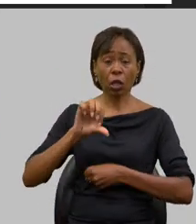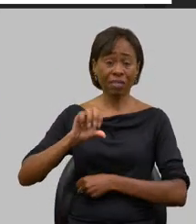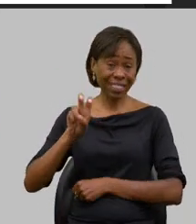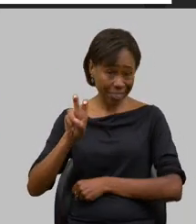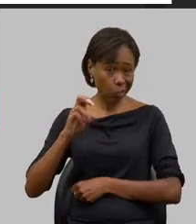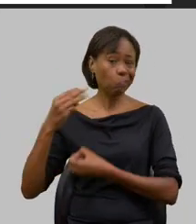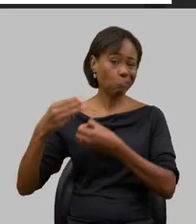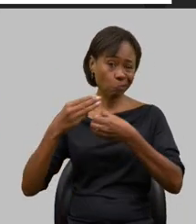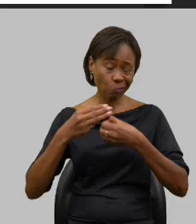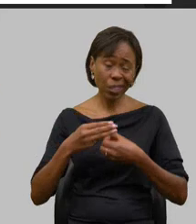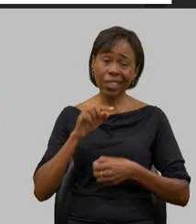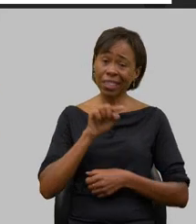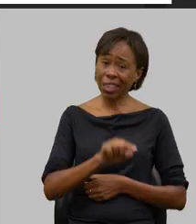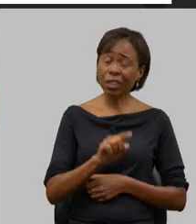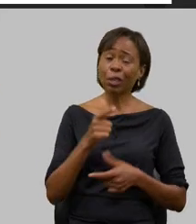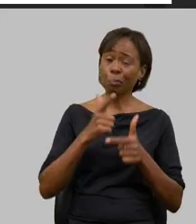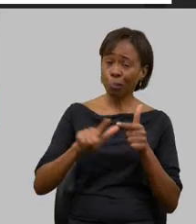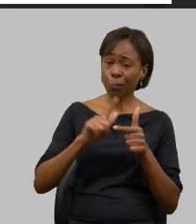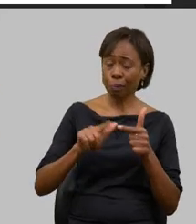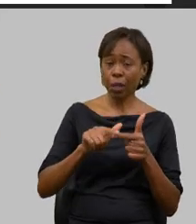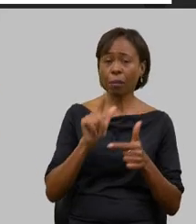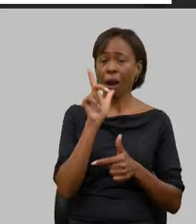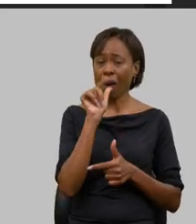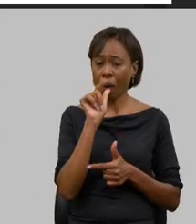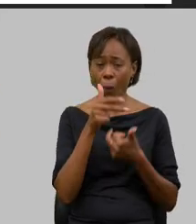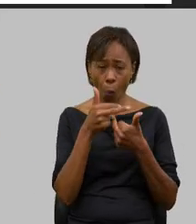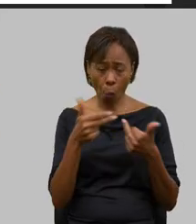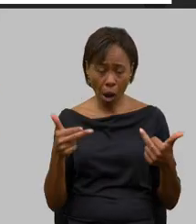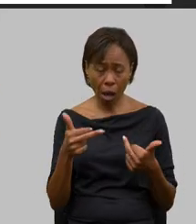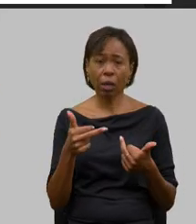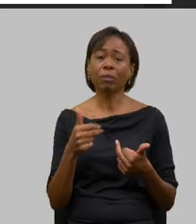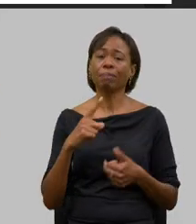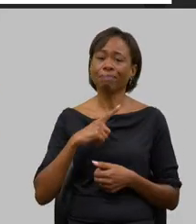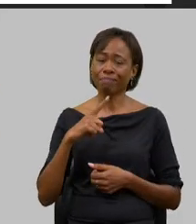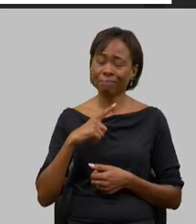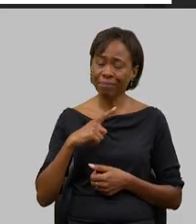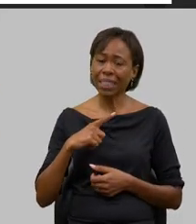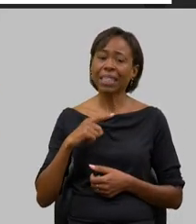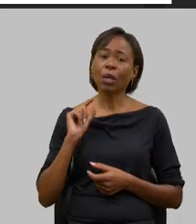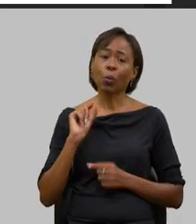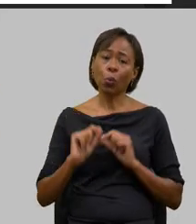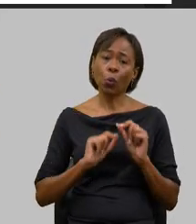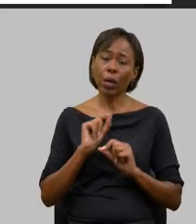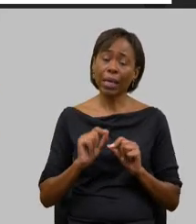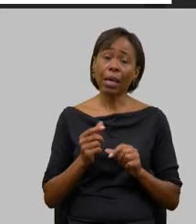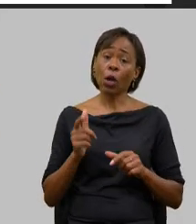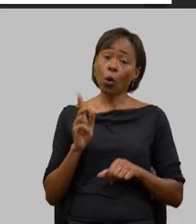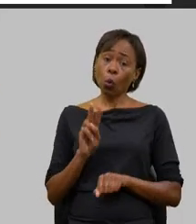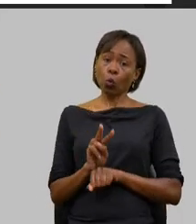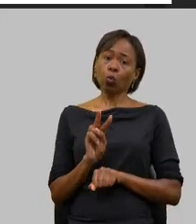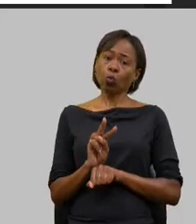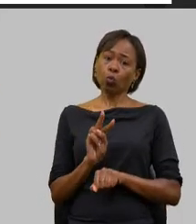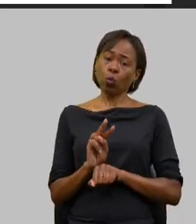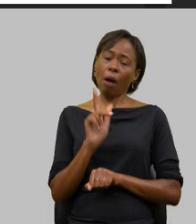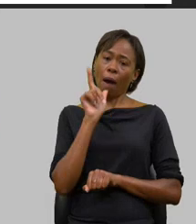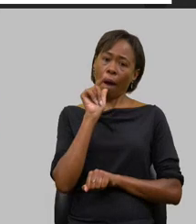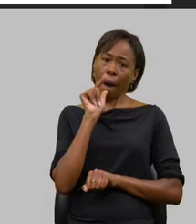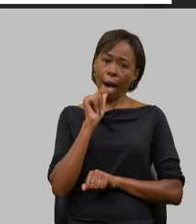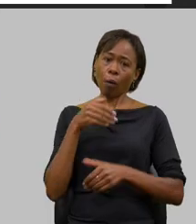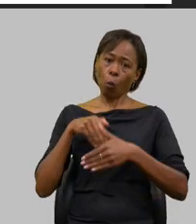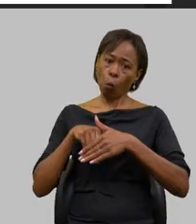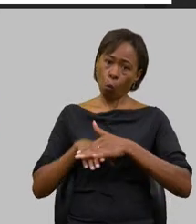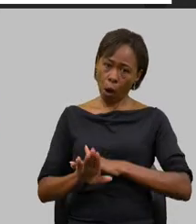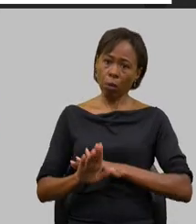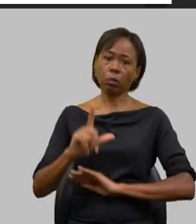questão hídrica realmente ela vem de encontro a necessidade de armazenamento de água a necessidade de